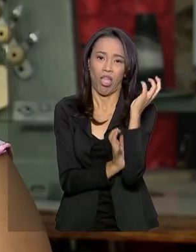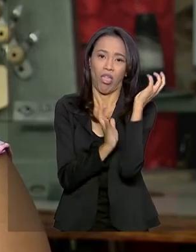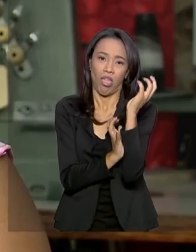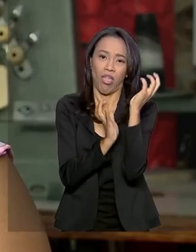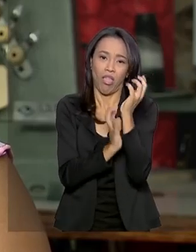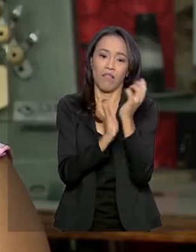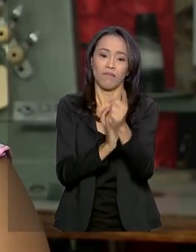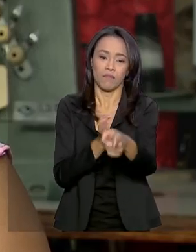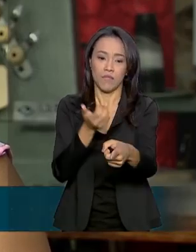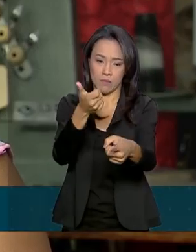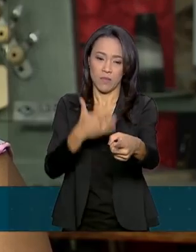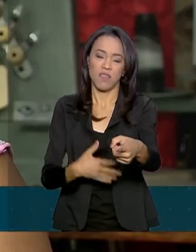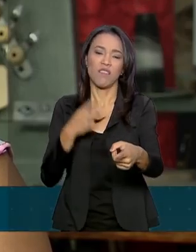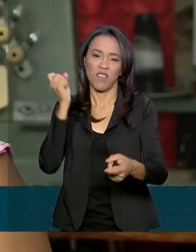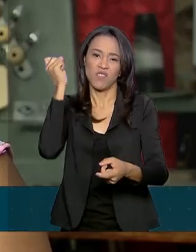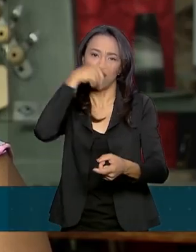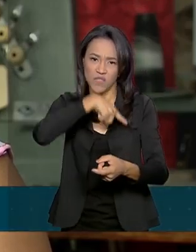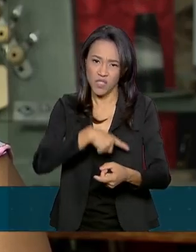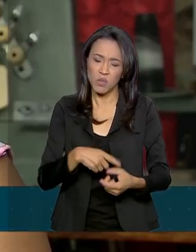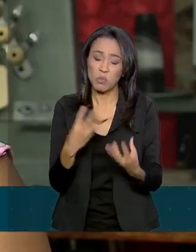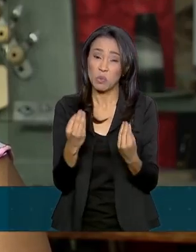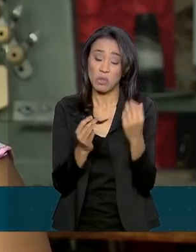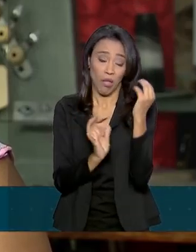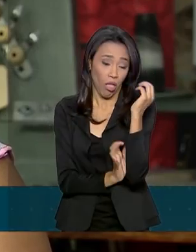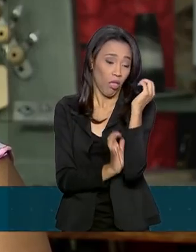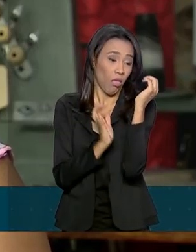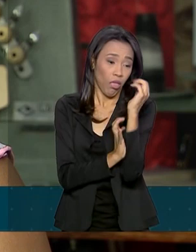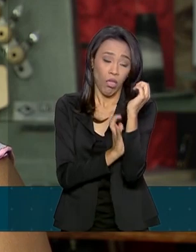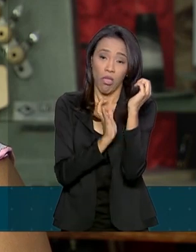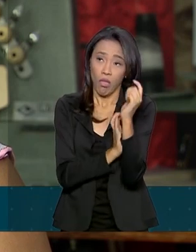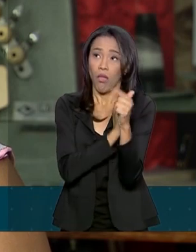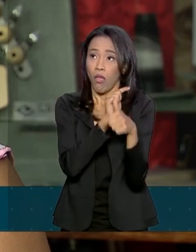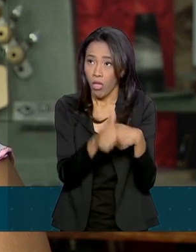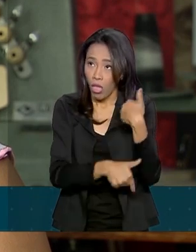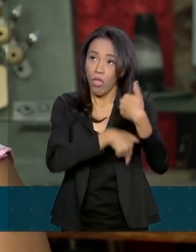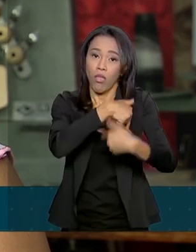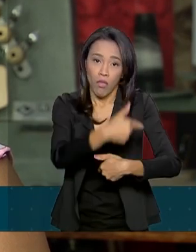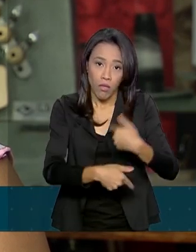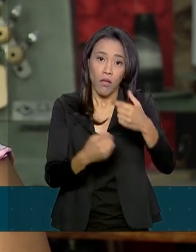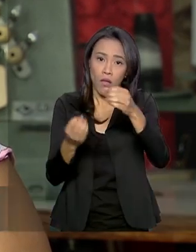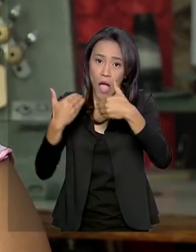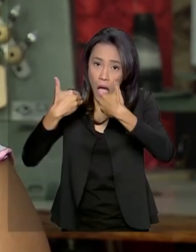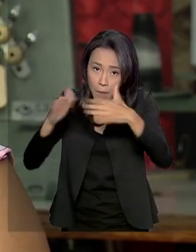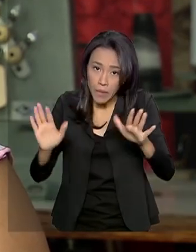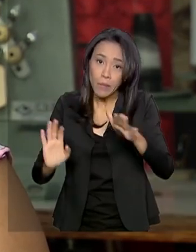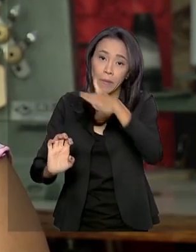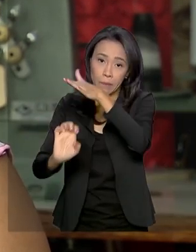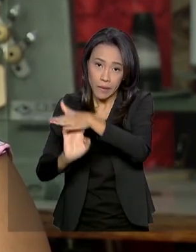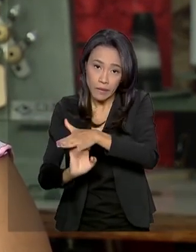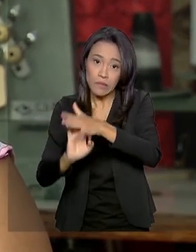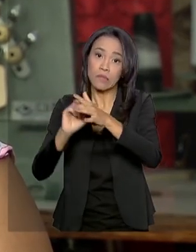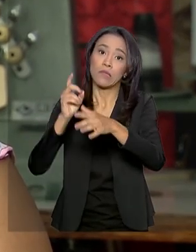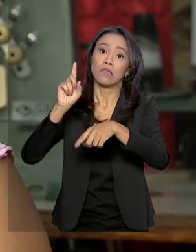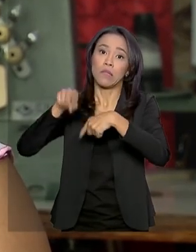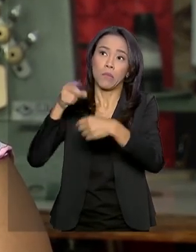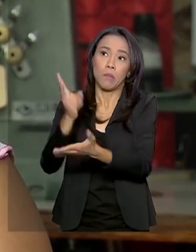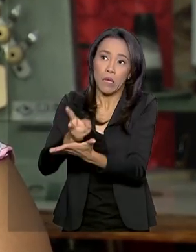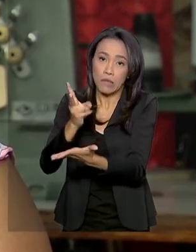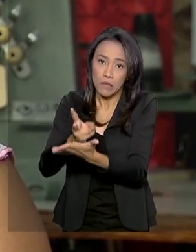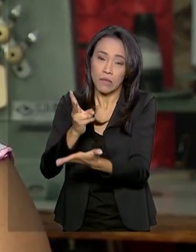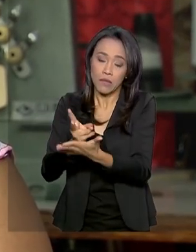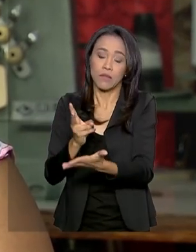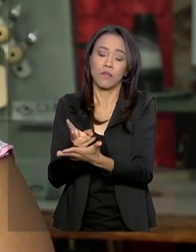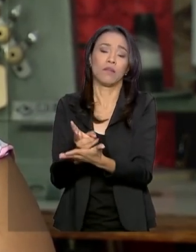É difícil. A burocracia é muito grande. A gente abriu a empresa, manter a empresa. Mesmo sendo um